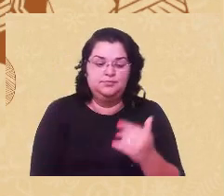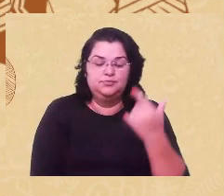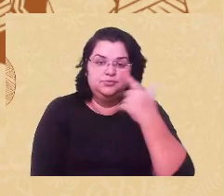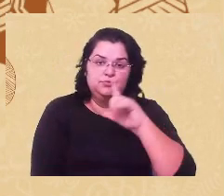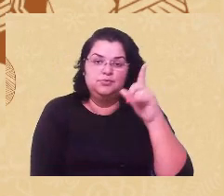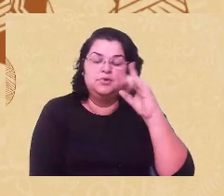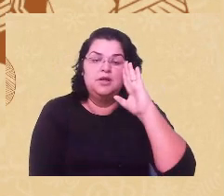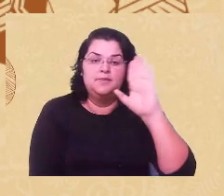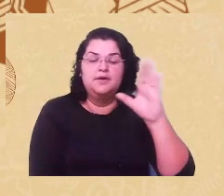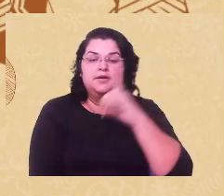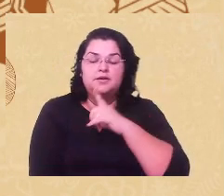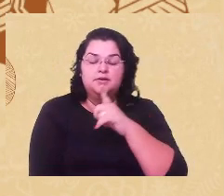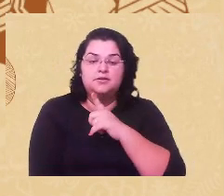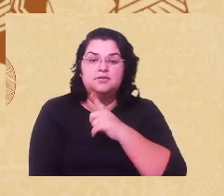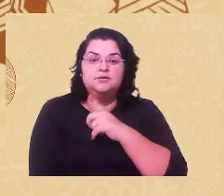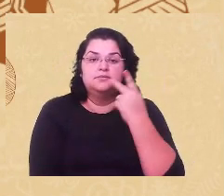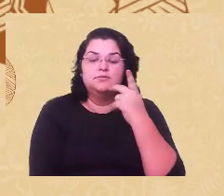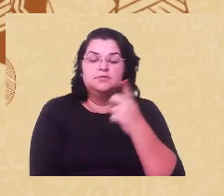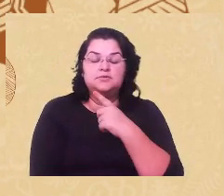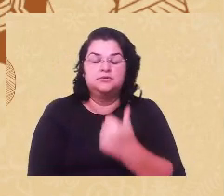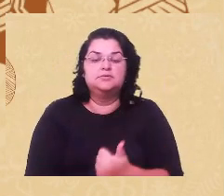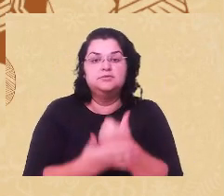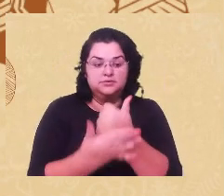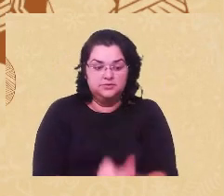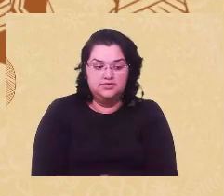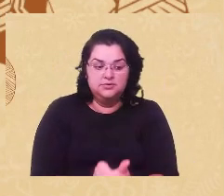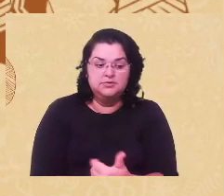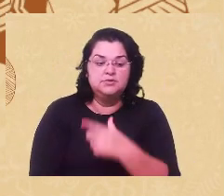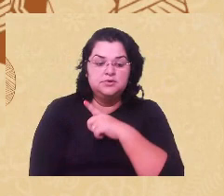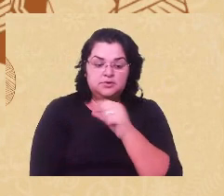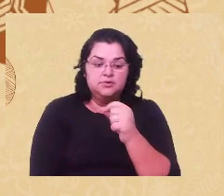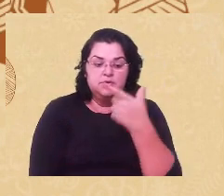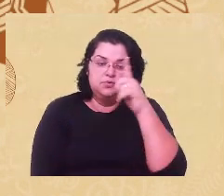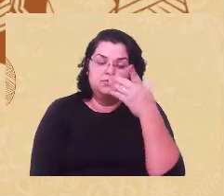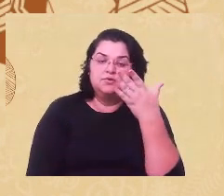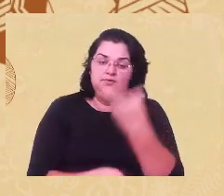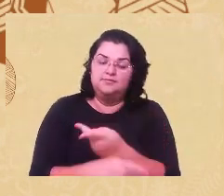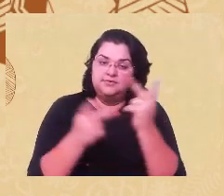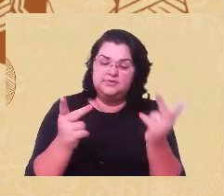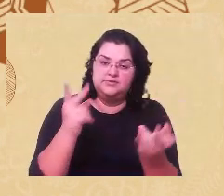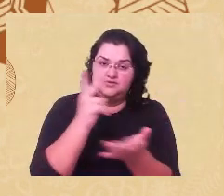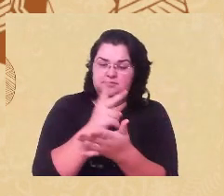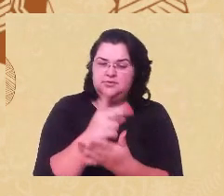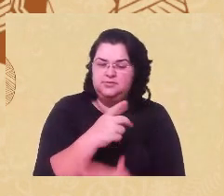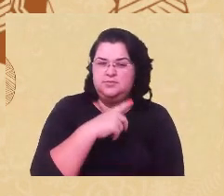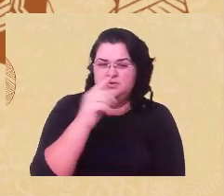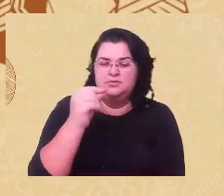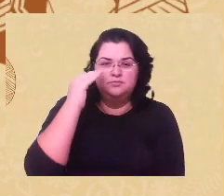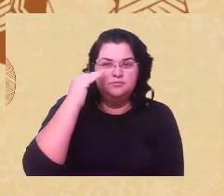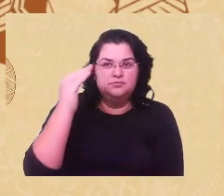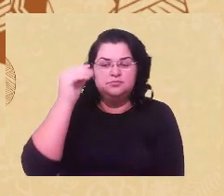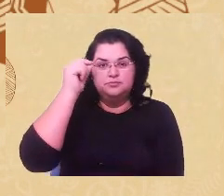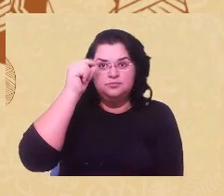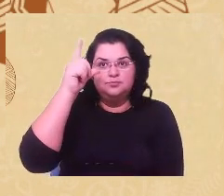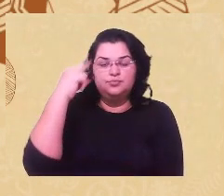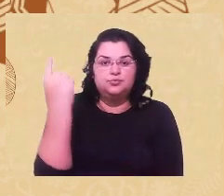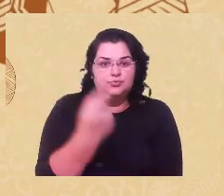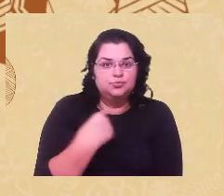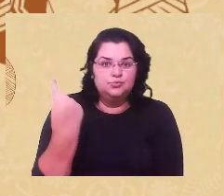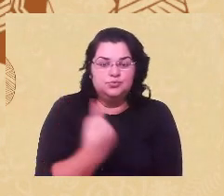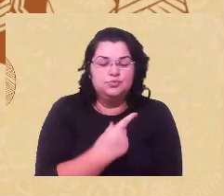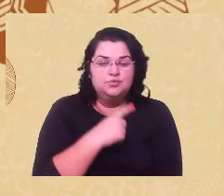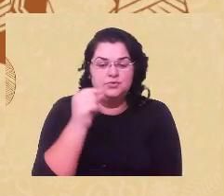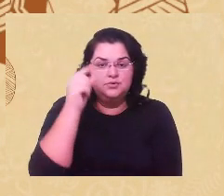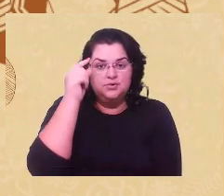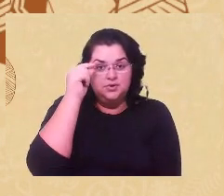Isabel Jimenez e o Sena traz, ela faz uma pesquisa em outro território, mas esse eu acho que dialoga exatamente conosco, é a instauração entre esse